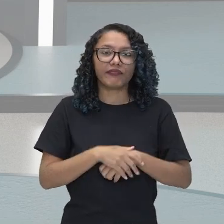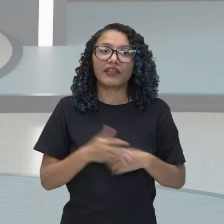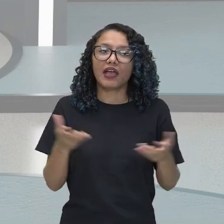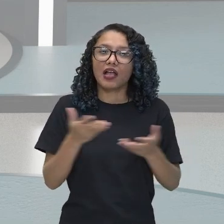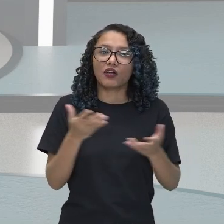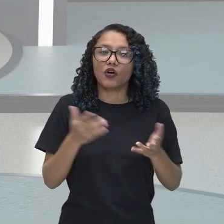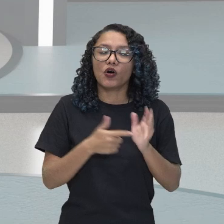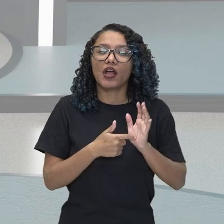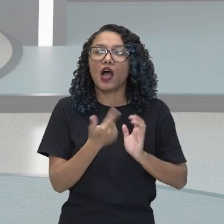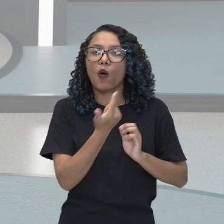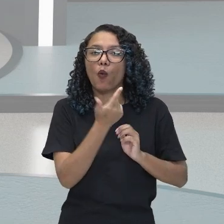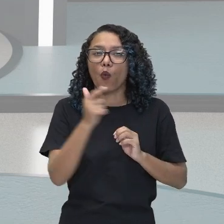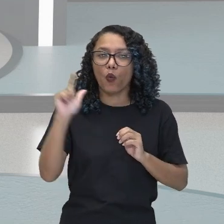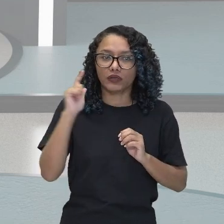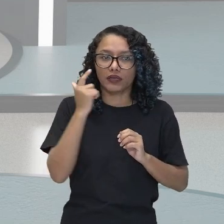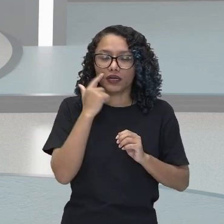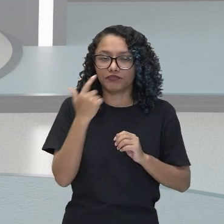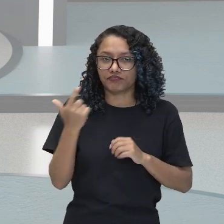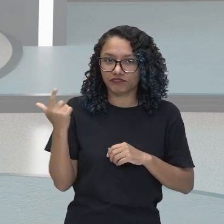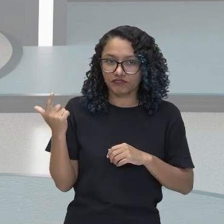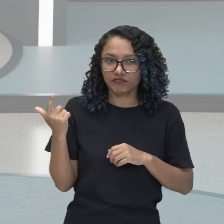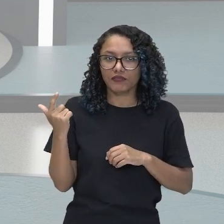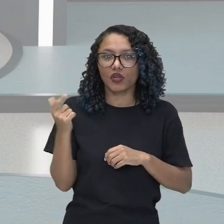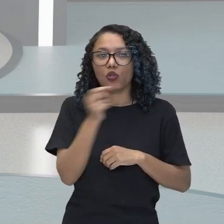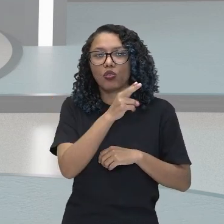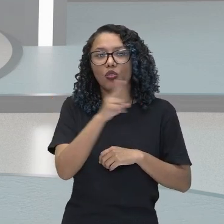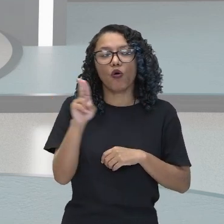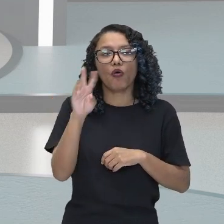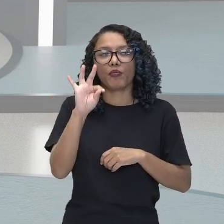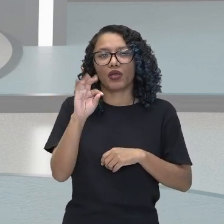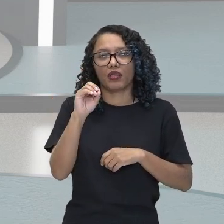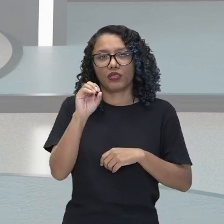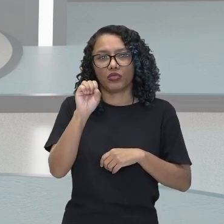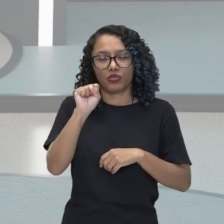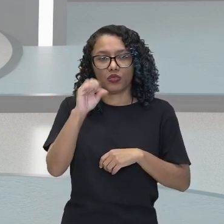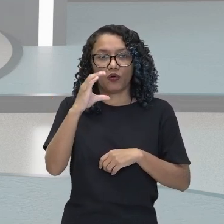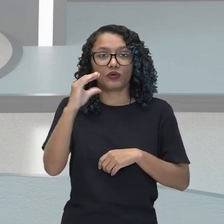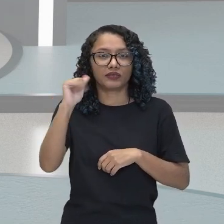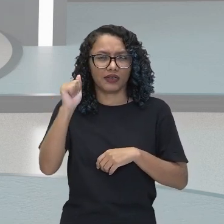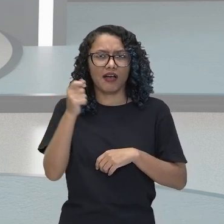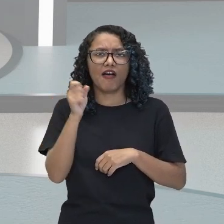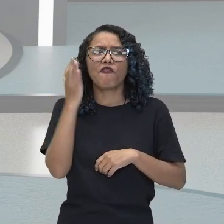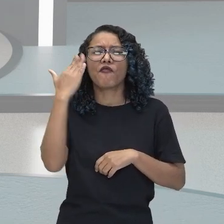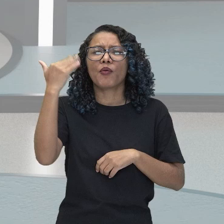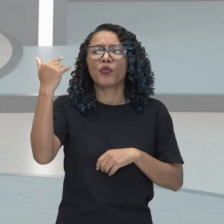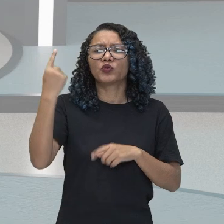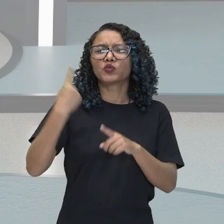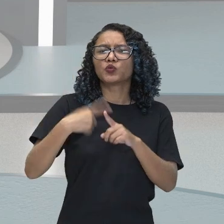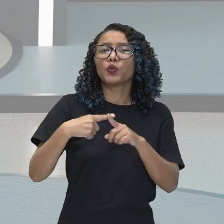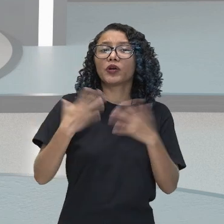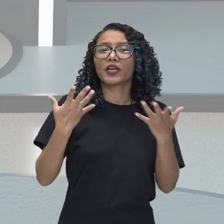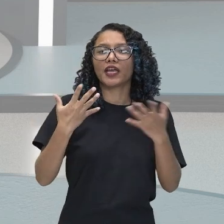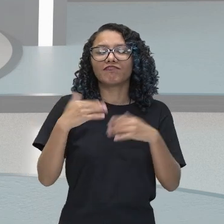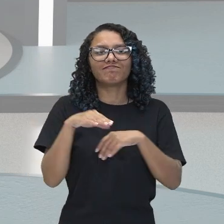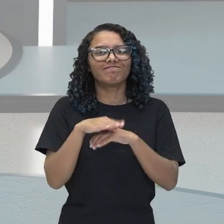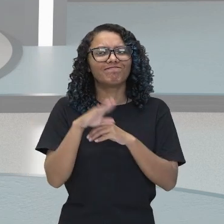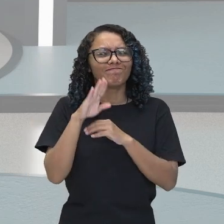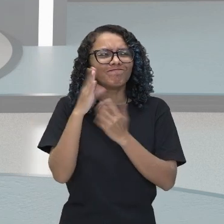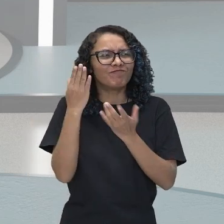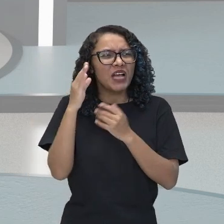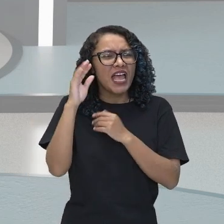a próxima ópera é a Tosca, que é famosa pela sua intensidade dramática e por